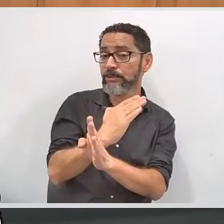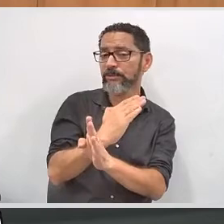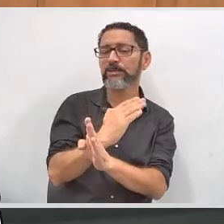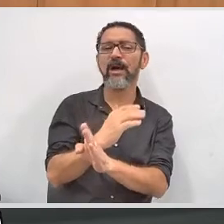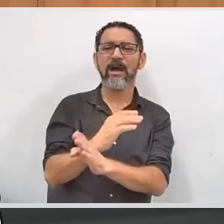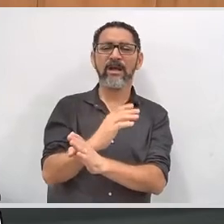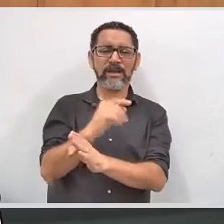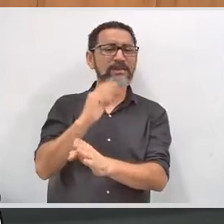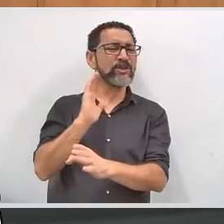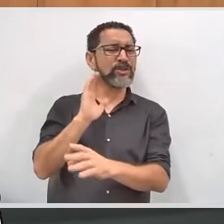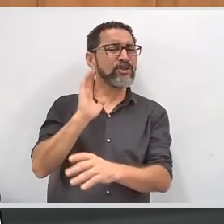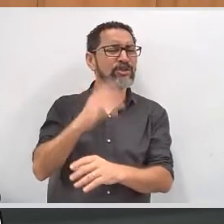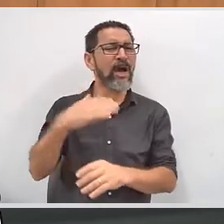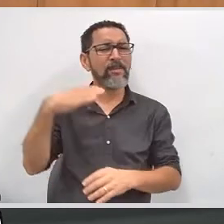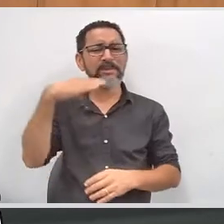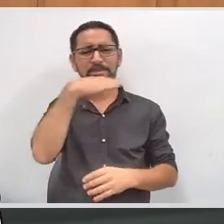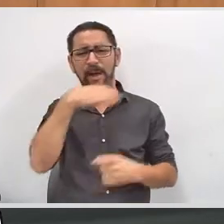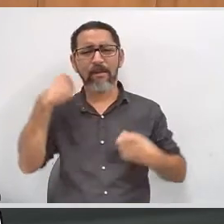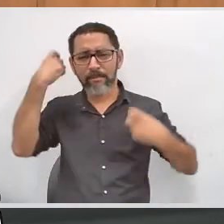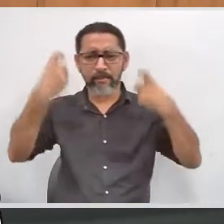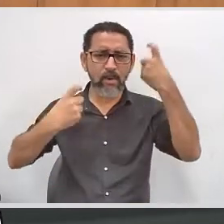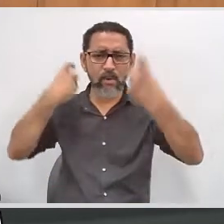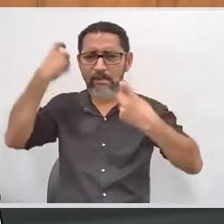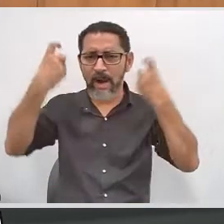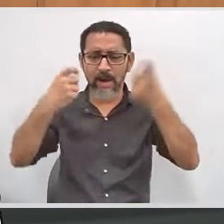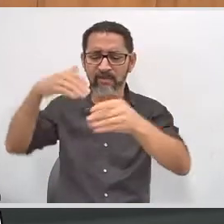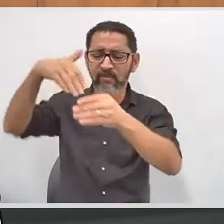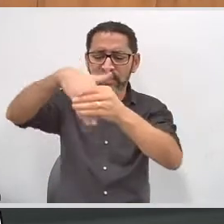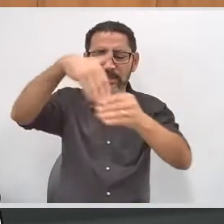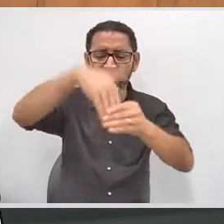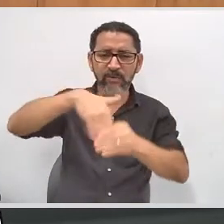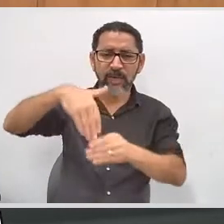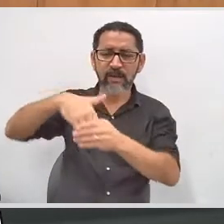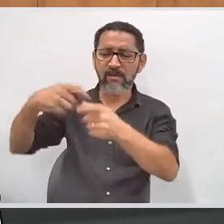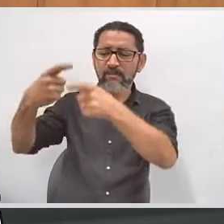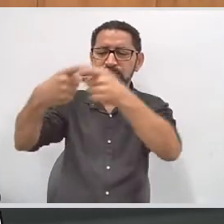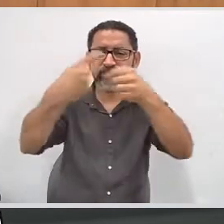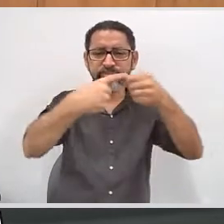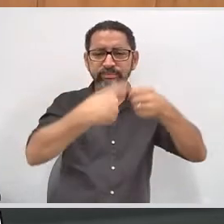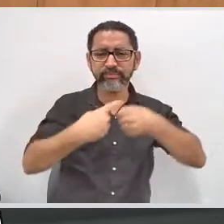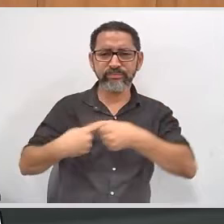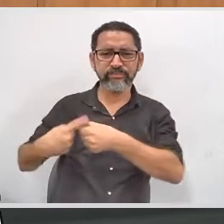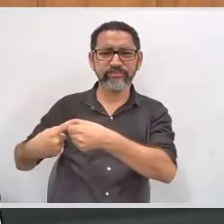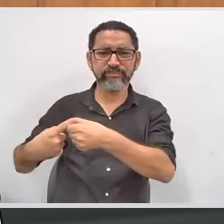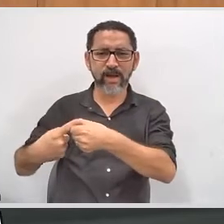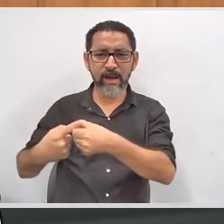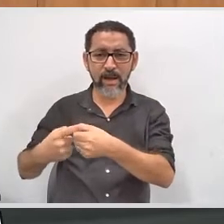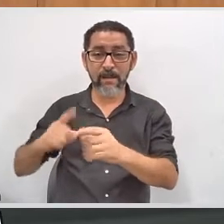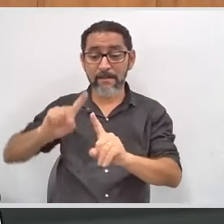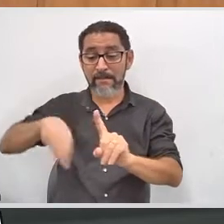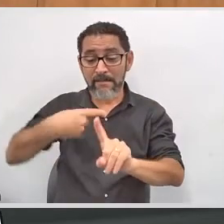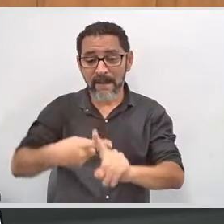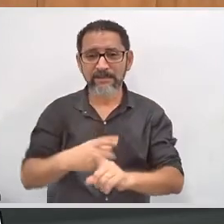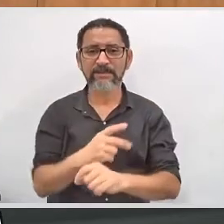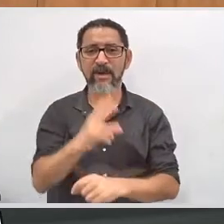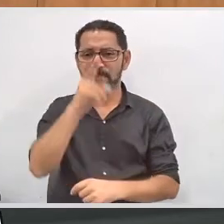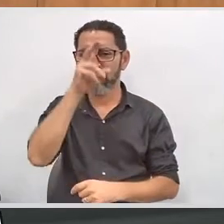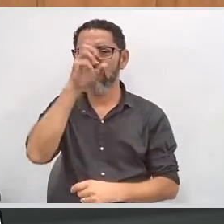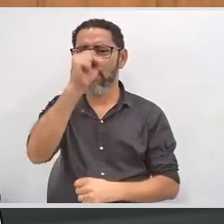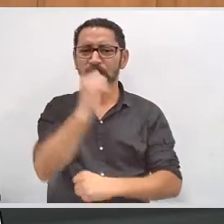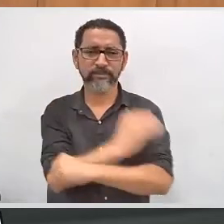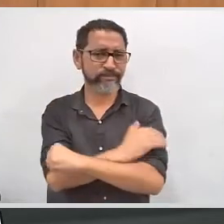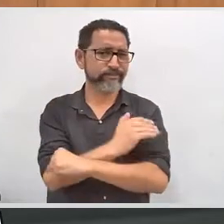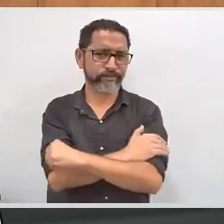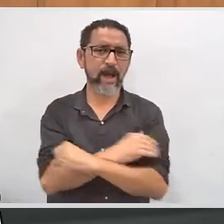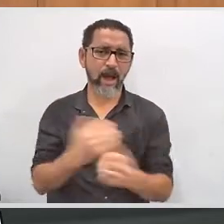já havia essa preocupação de todos os envolvidos nos cartórios eleitorais e isso tem sido agora fortalecido, mais